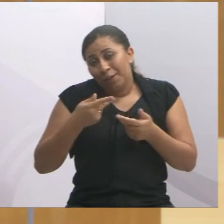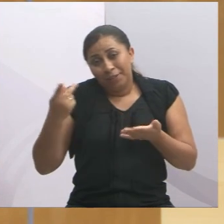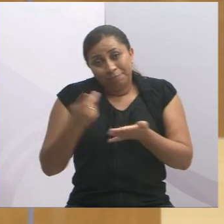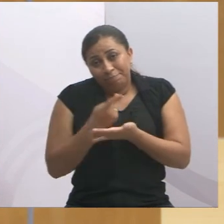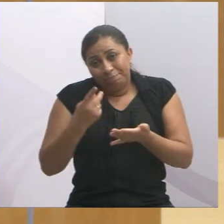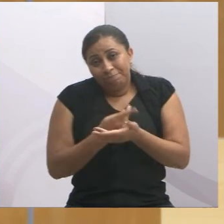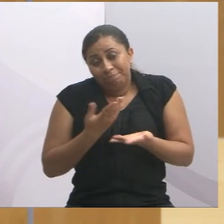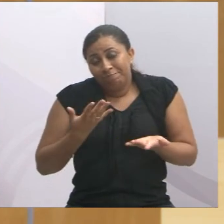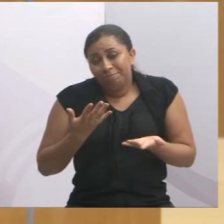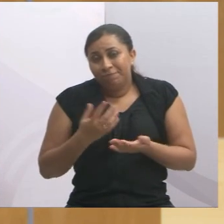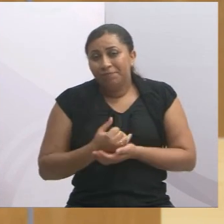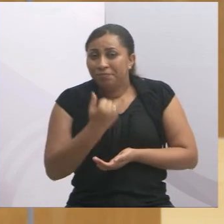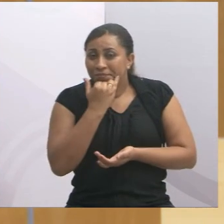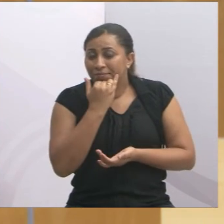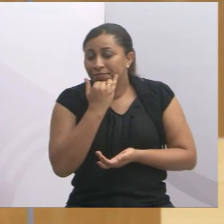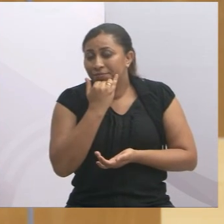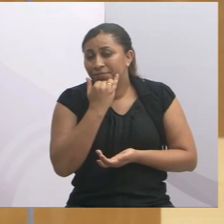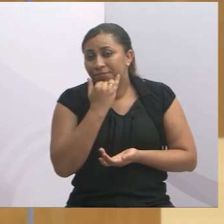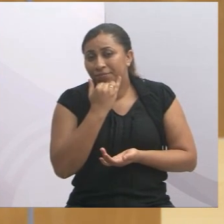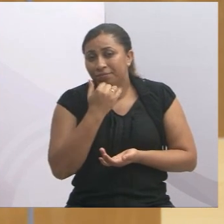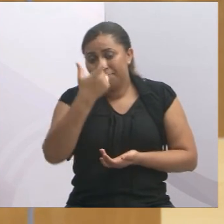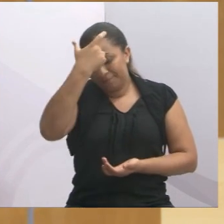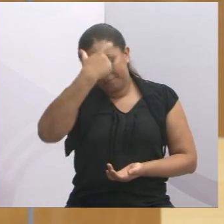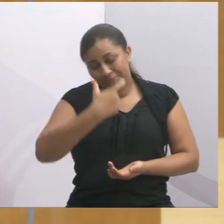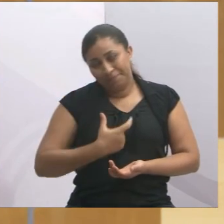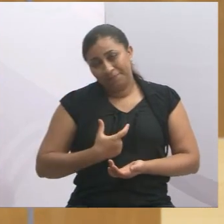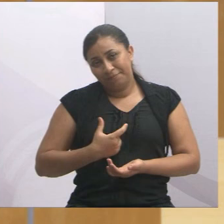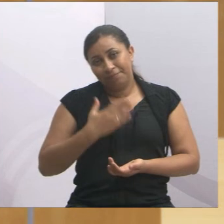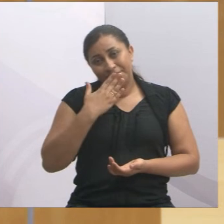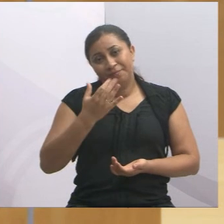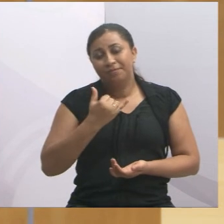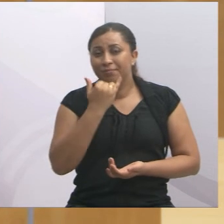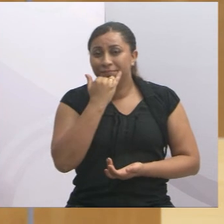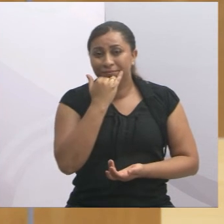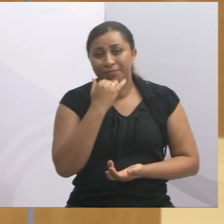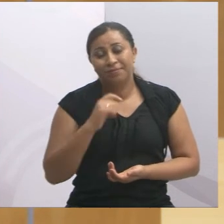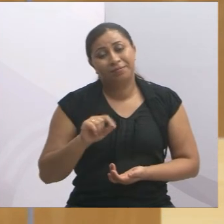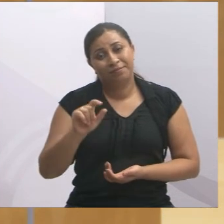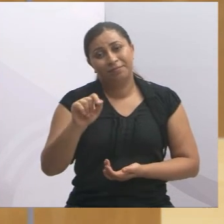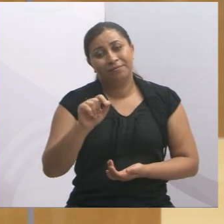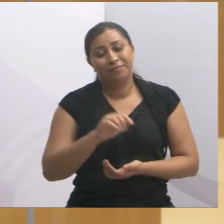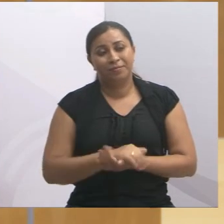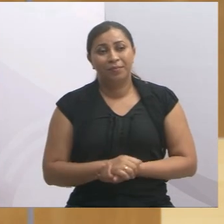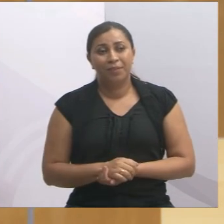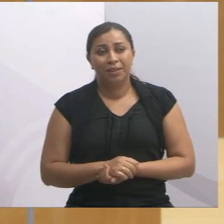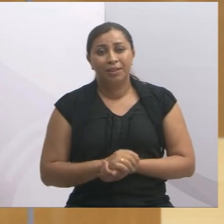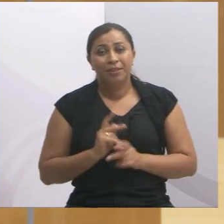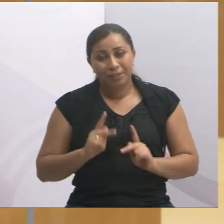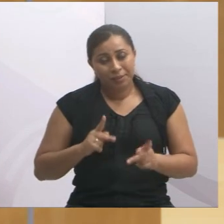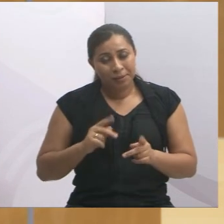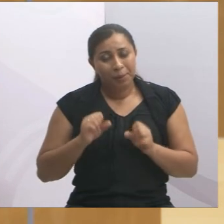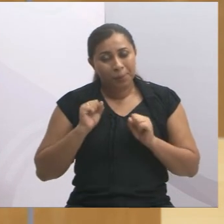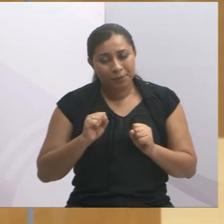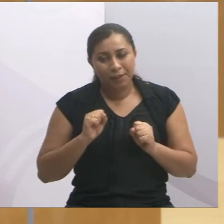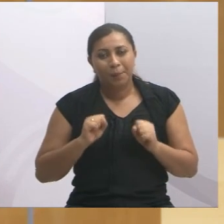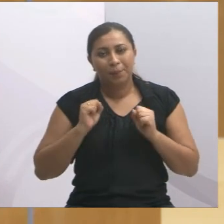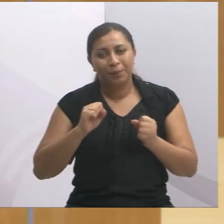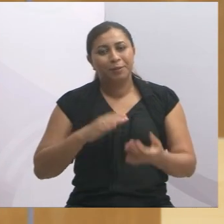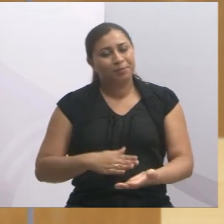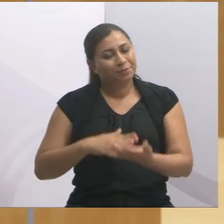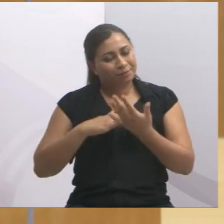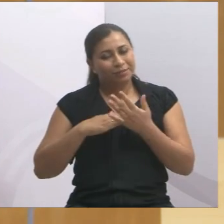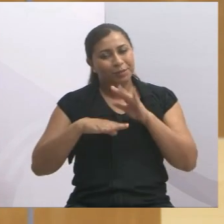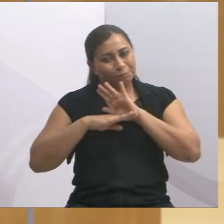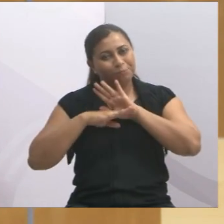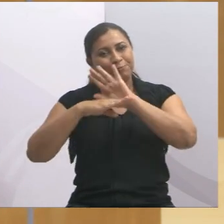alguém, esse Aderbal Sodré pede desculpa, e dizer que pode contar comigo, porque deve é que nós estamos juntos aí,